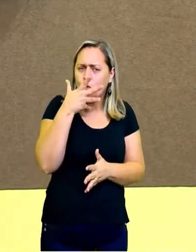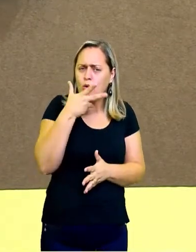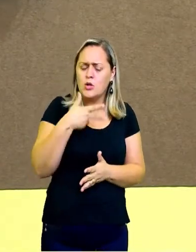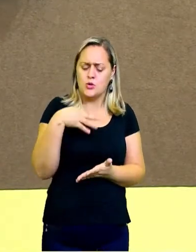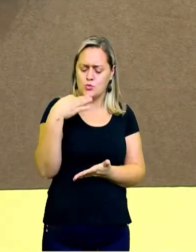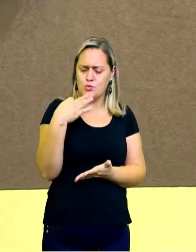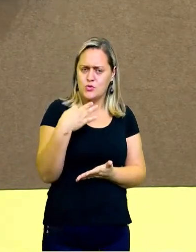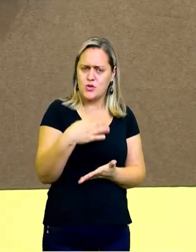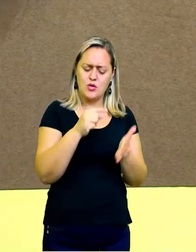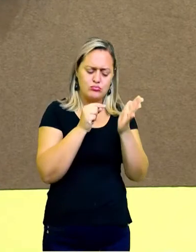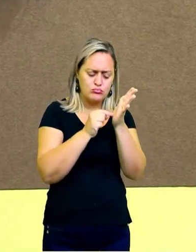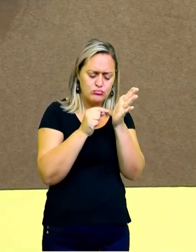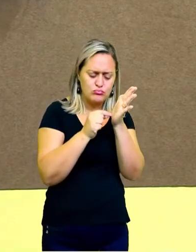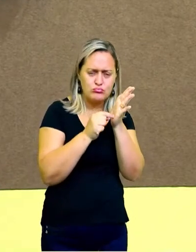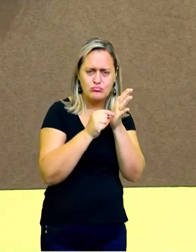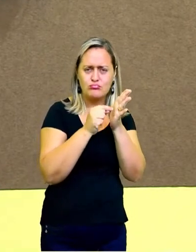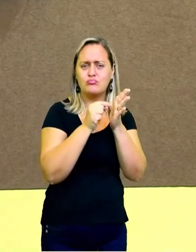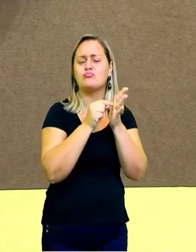você vai poder agora